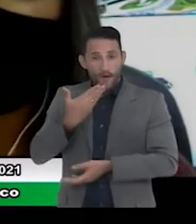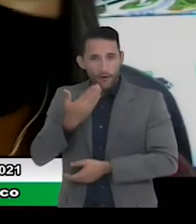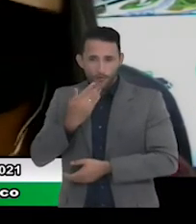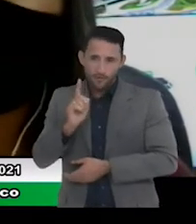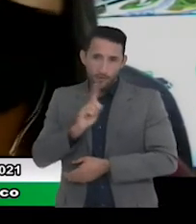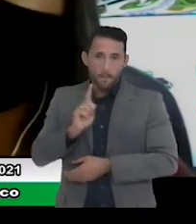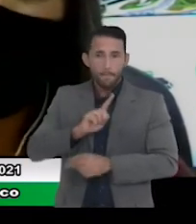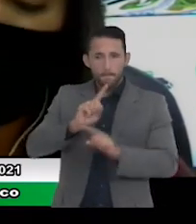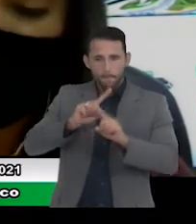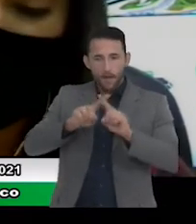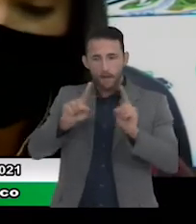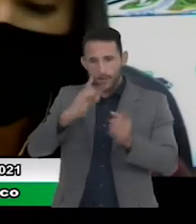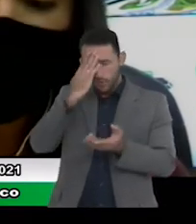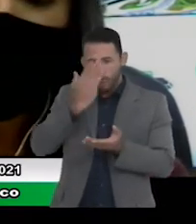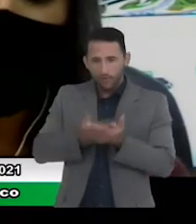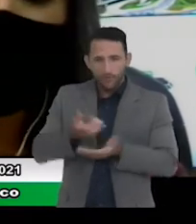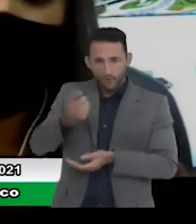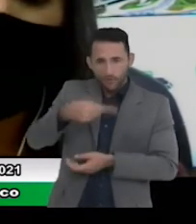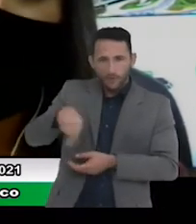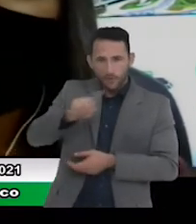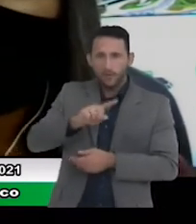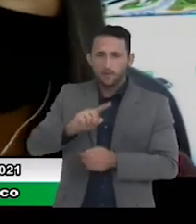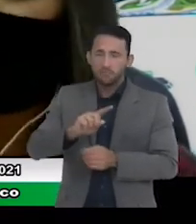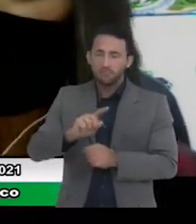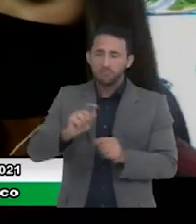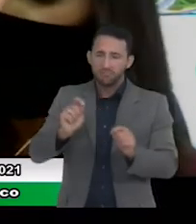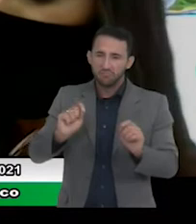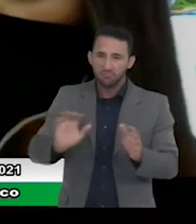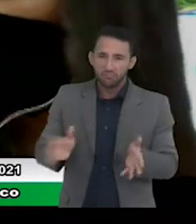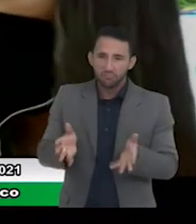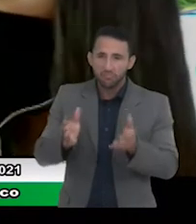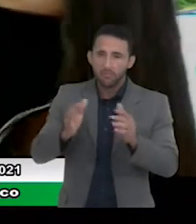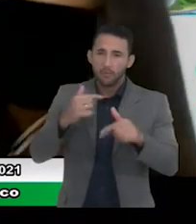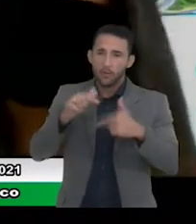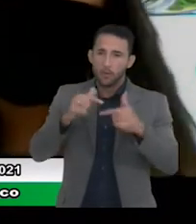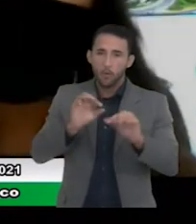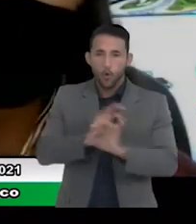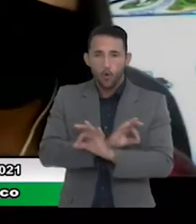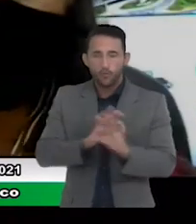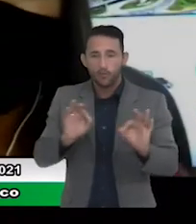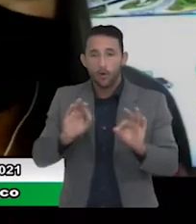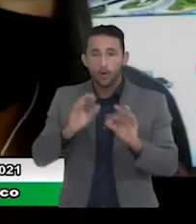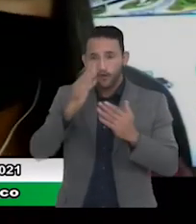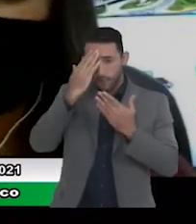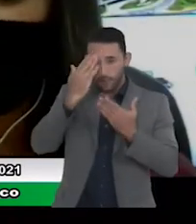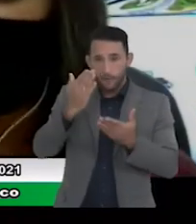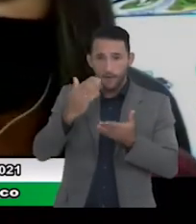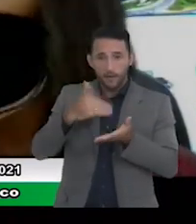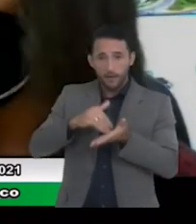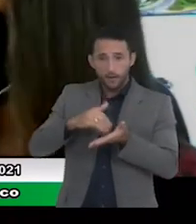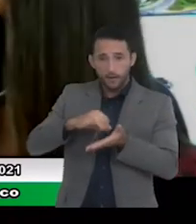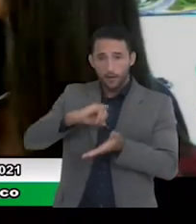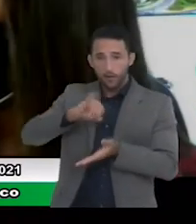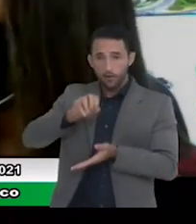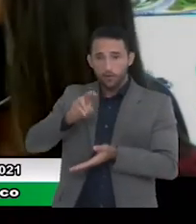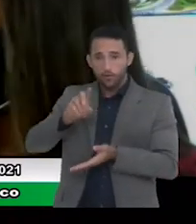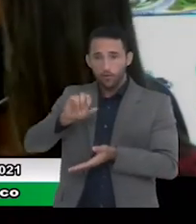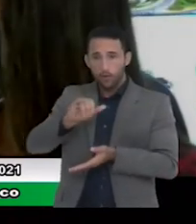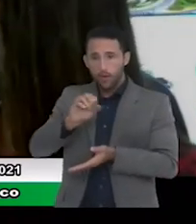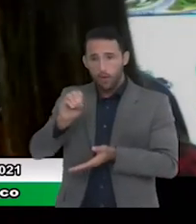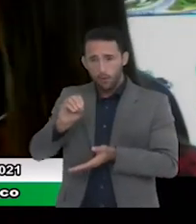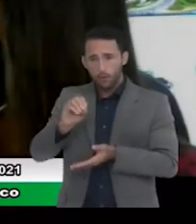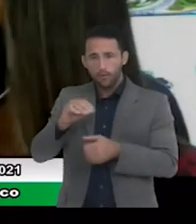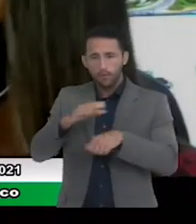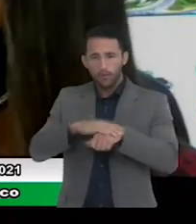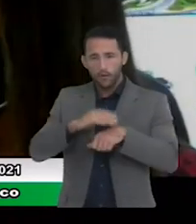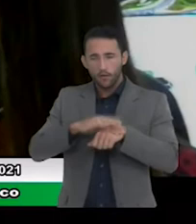carregarão isso da melhor maneira possível quero agradecer ao meu amigo e vereador Julião por ter secretariado esse trabalho